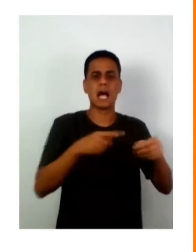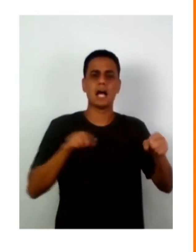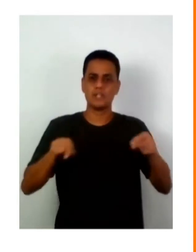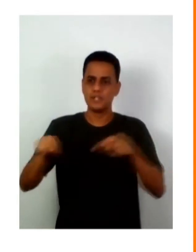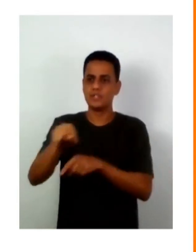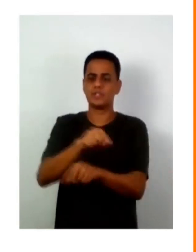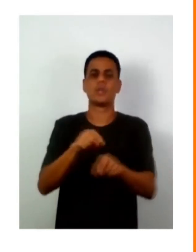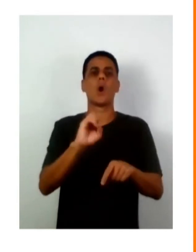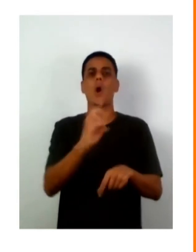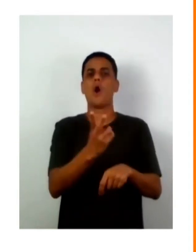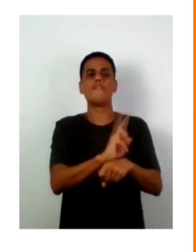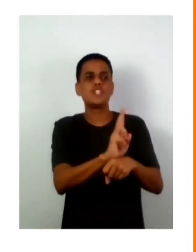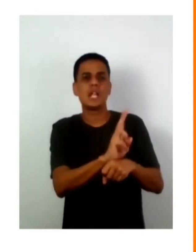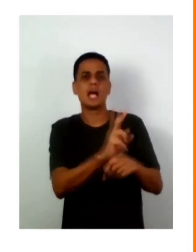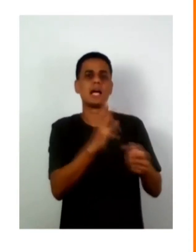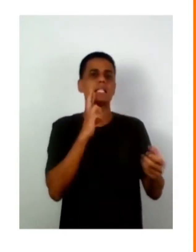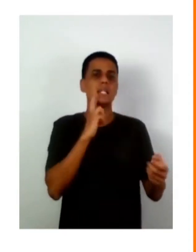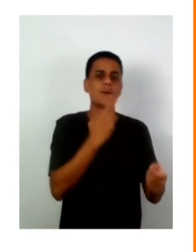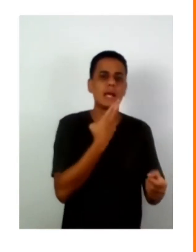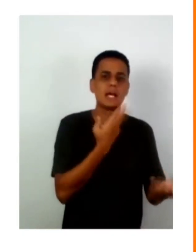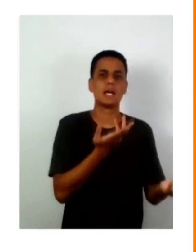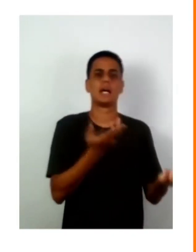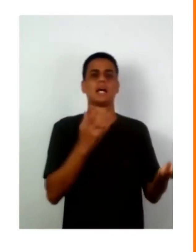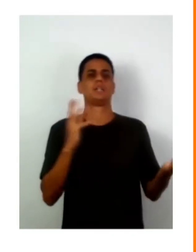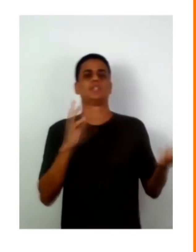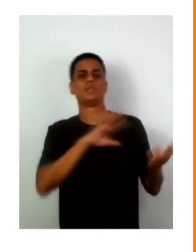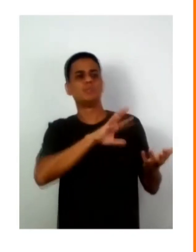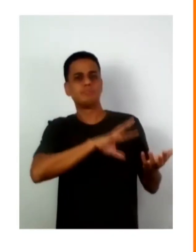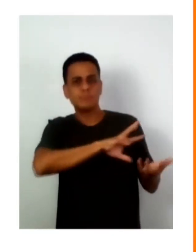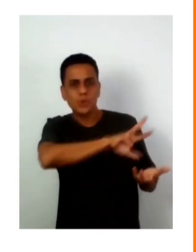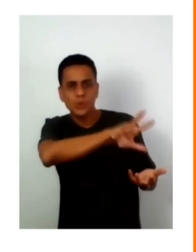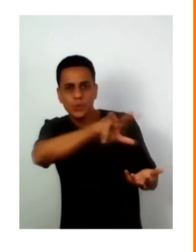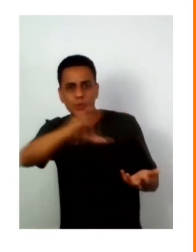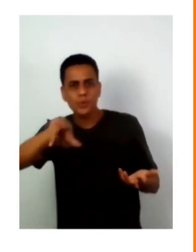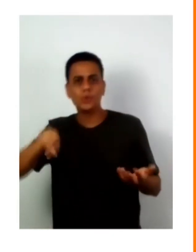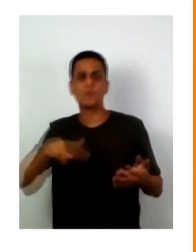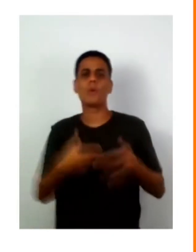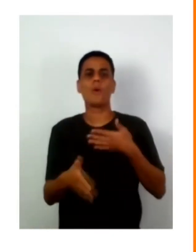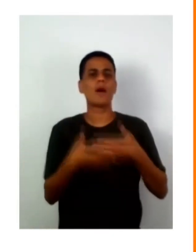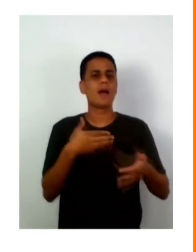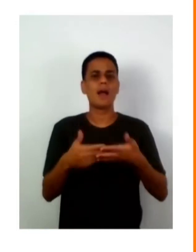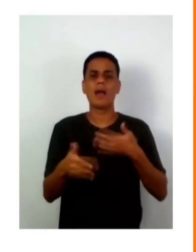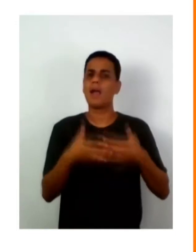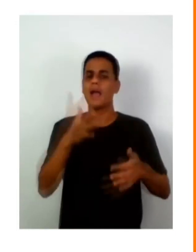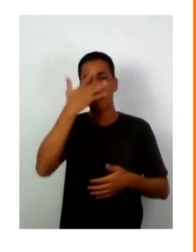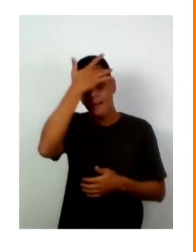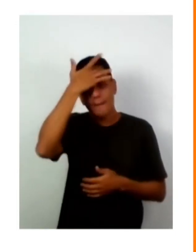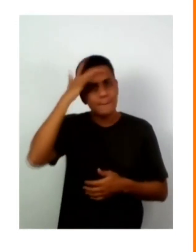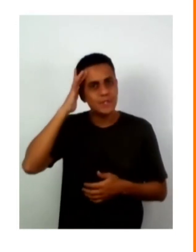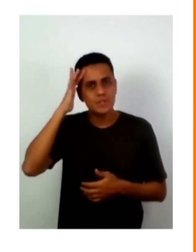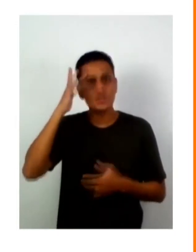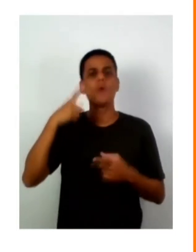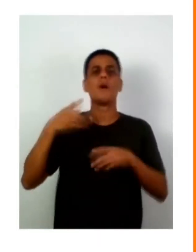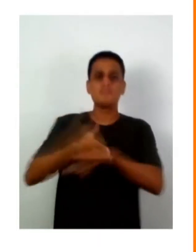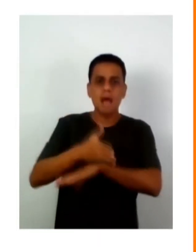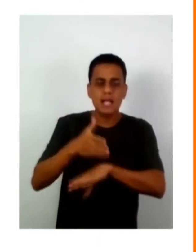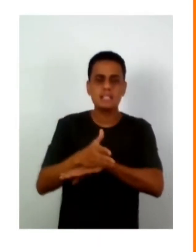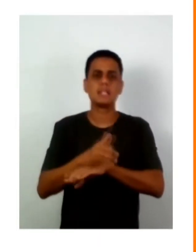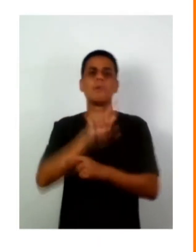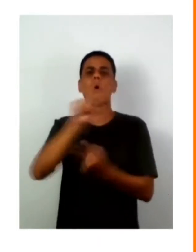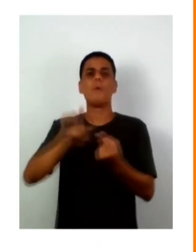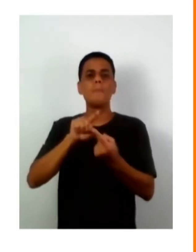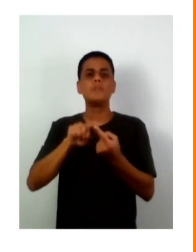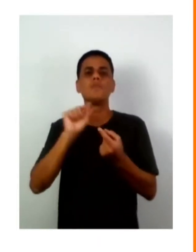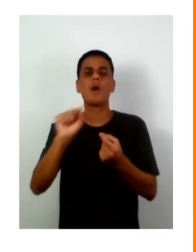vigilante ou vigia de um restaurante, porque nessas perspectivas, em todas elas, estamos gerando